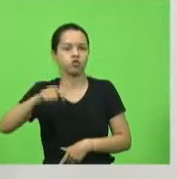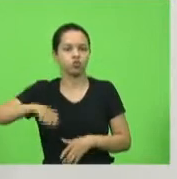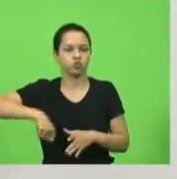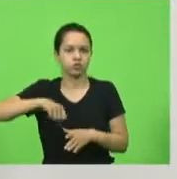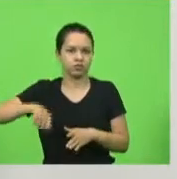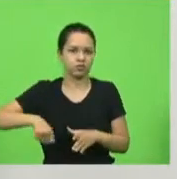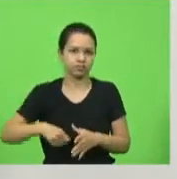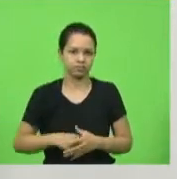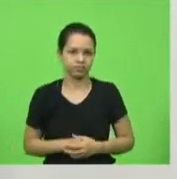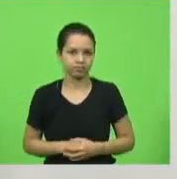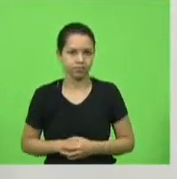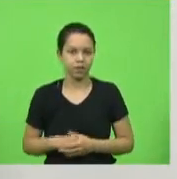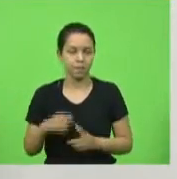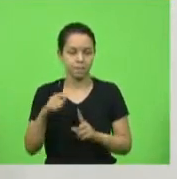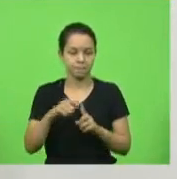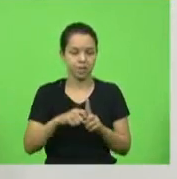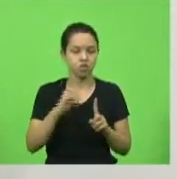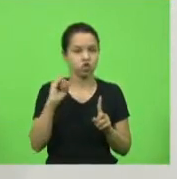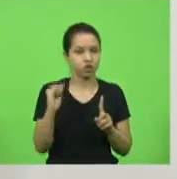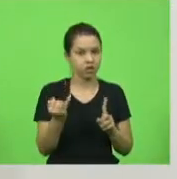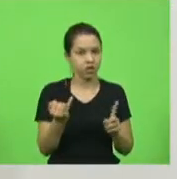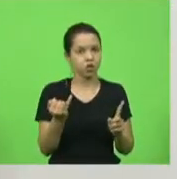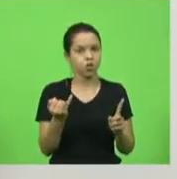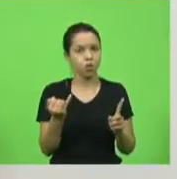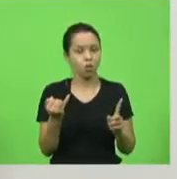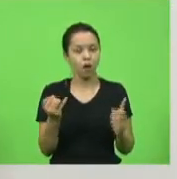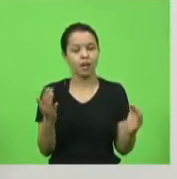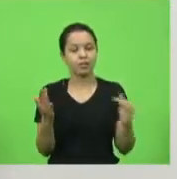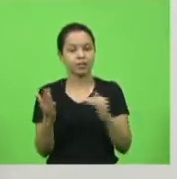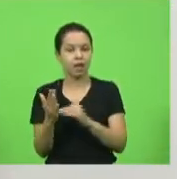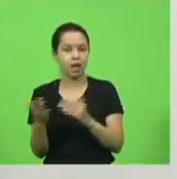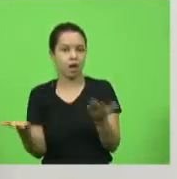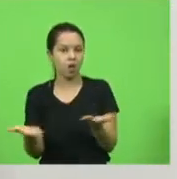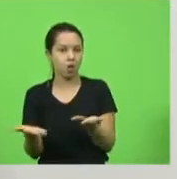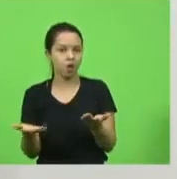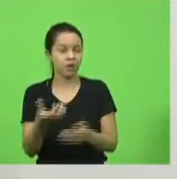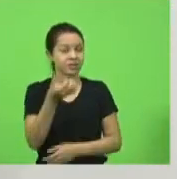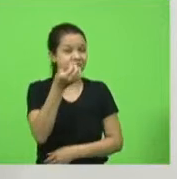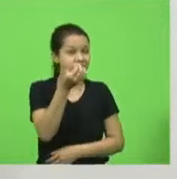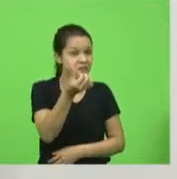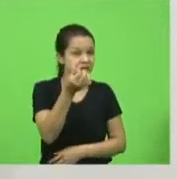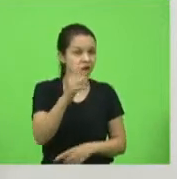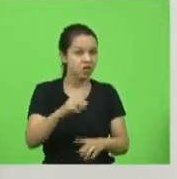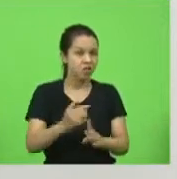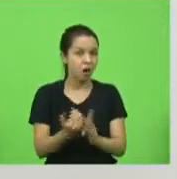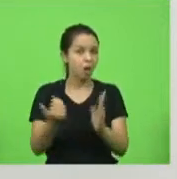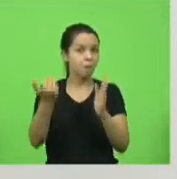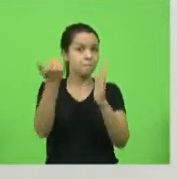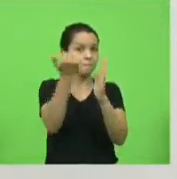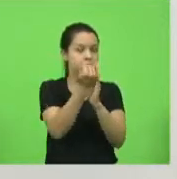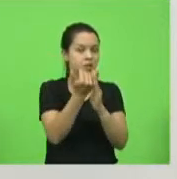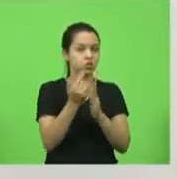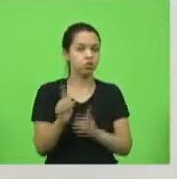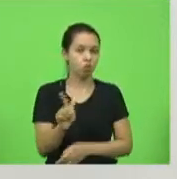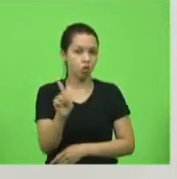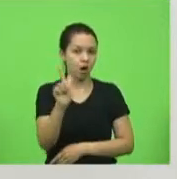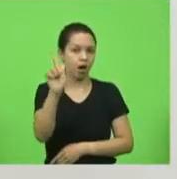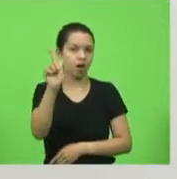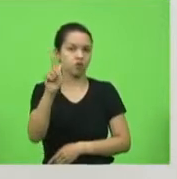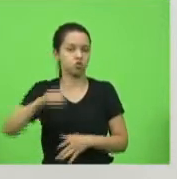tivemos, desde janeiro até agora, seis aumentos do gás de cozinha, seis aumentos.